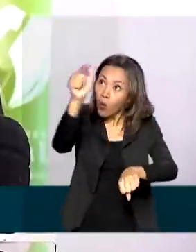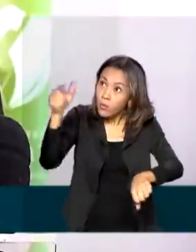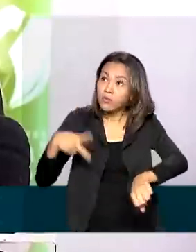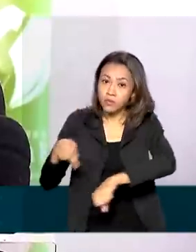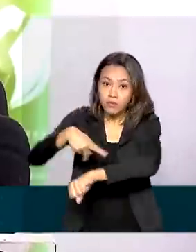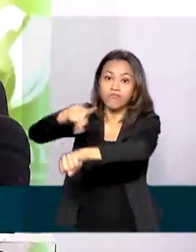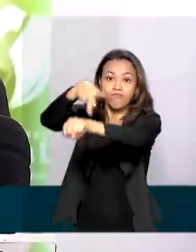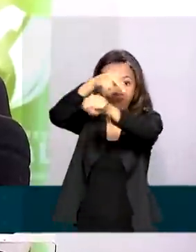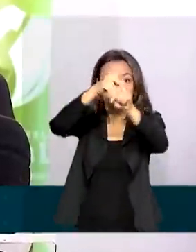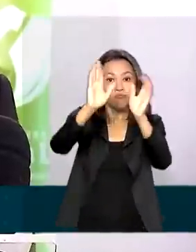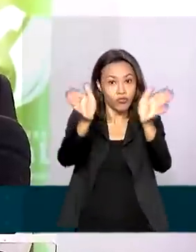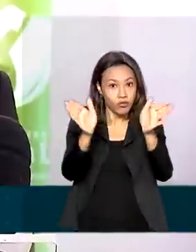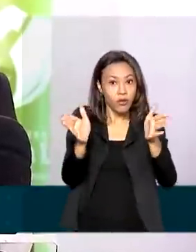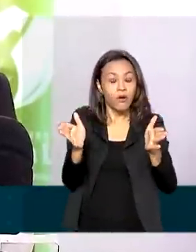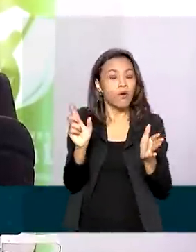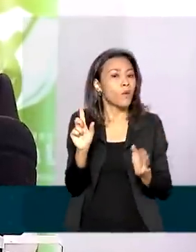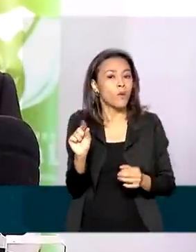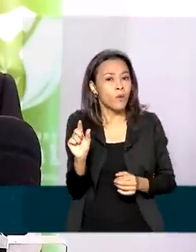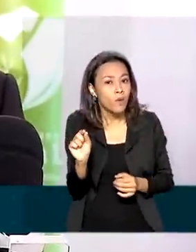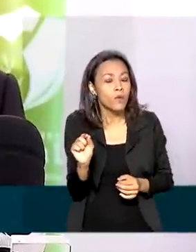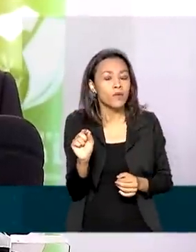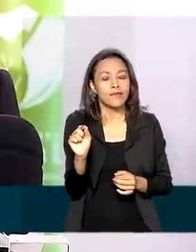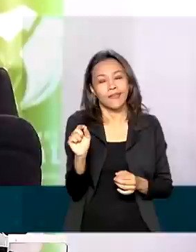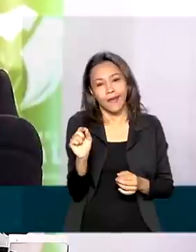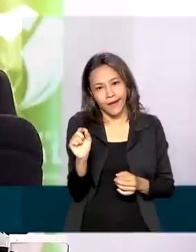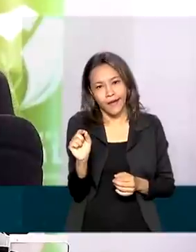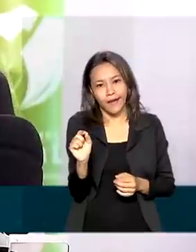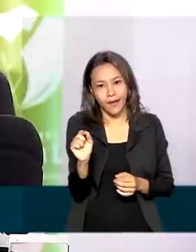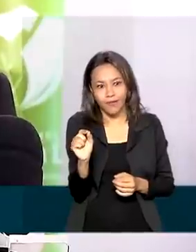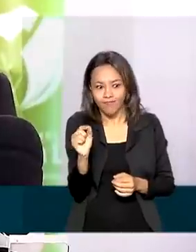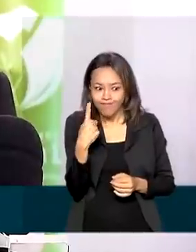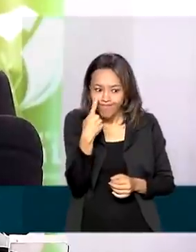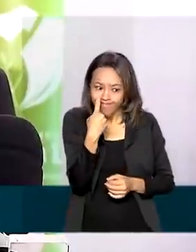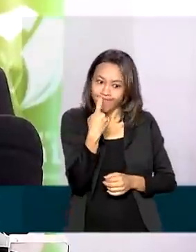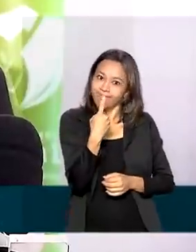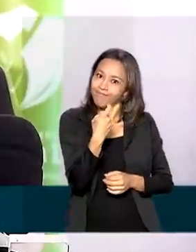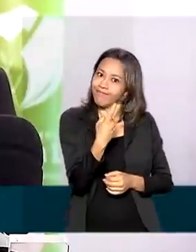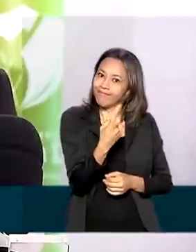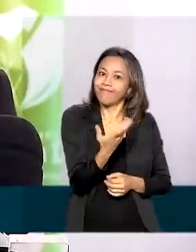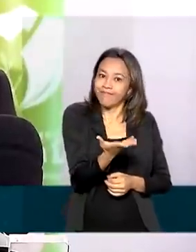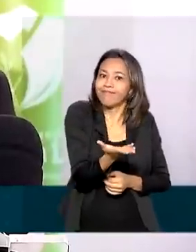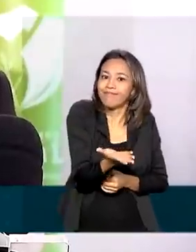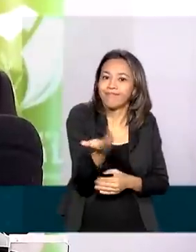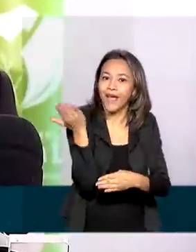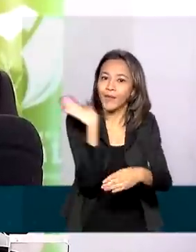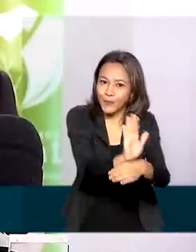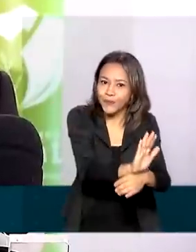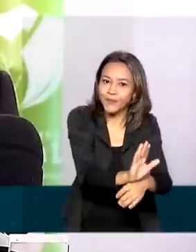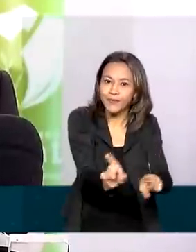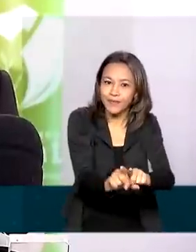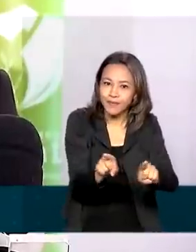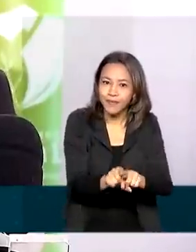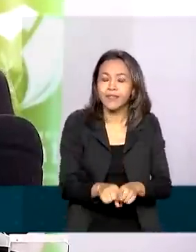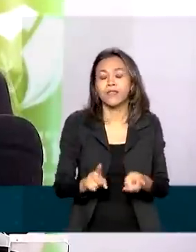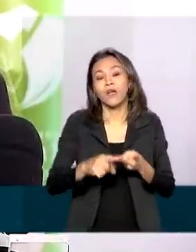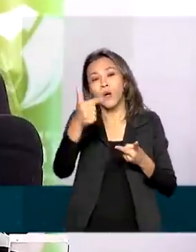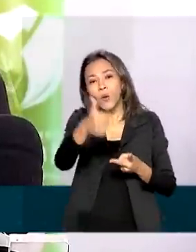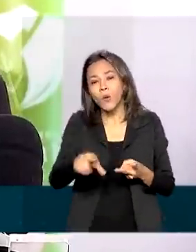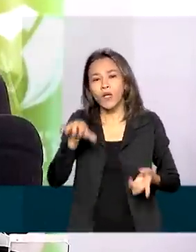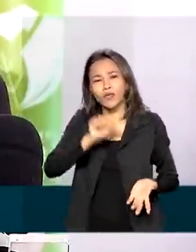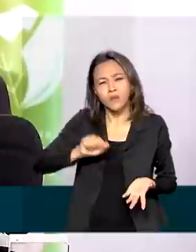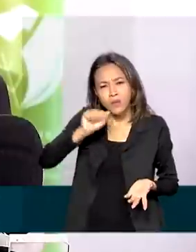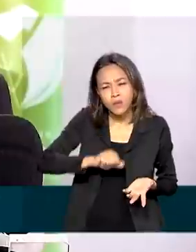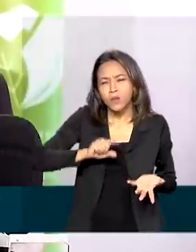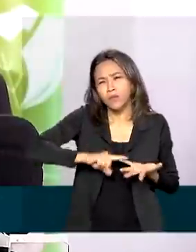já se mostraram, digamos assim, propensos a isso, assim como entidades da sociedade